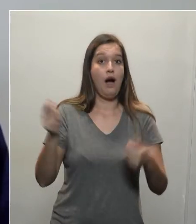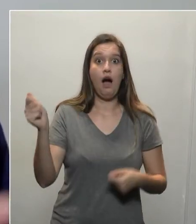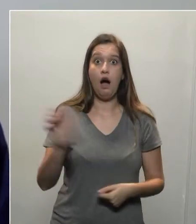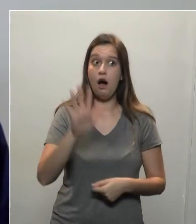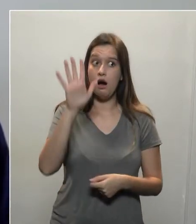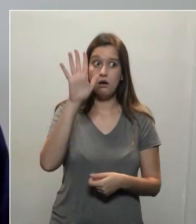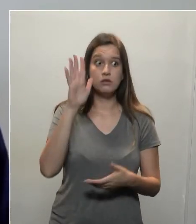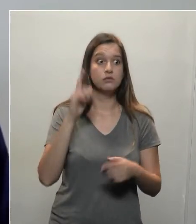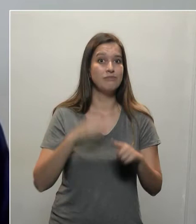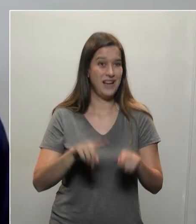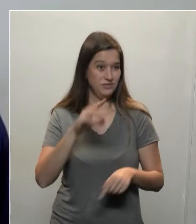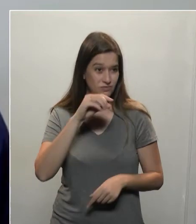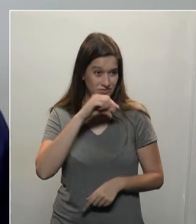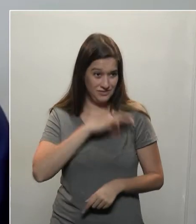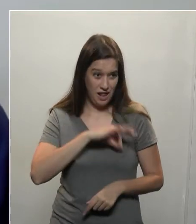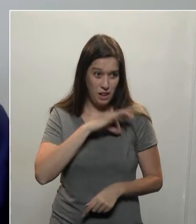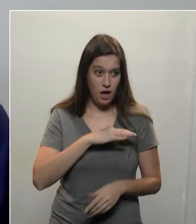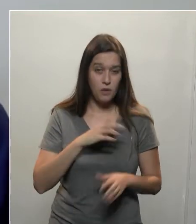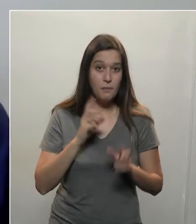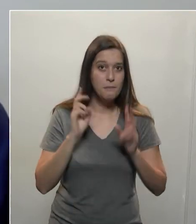for corrigido, pelo menos pela inflação,